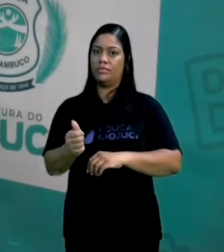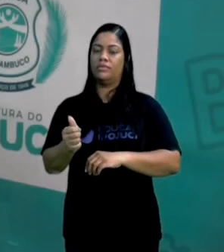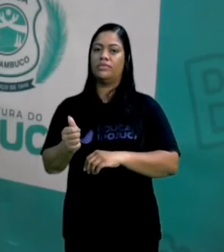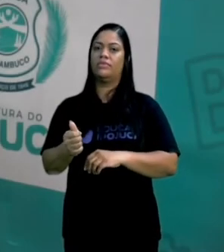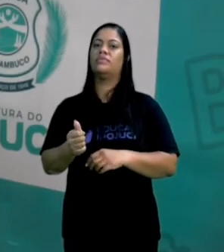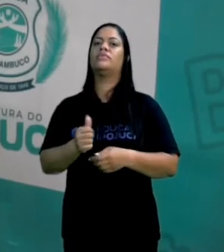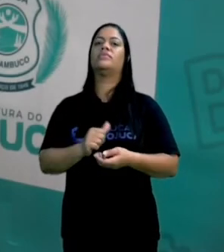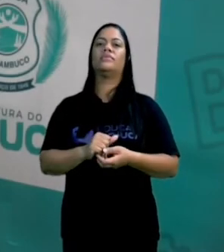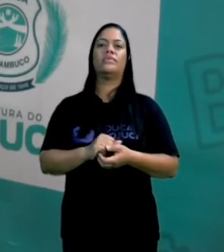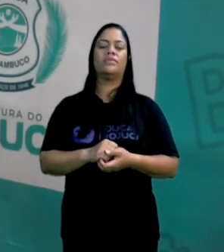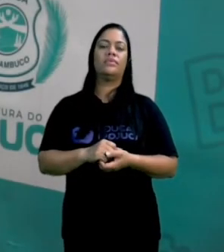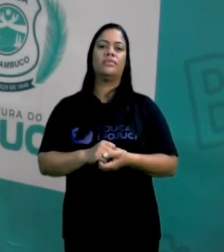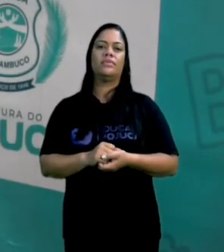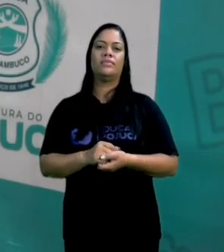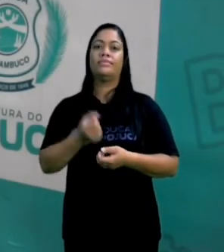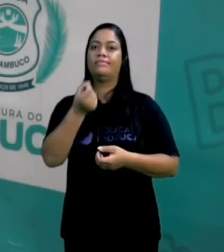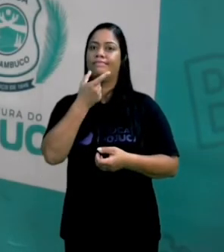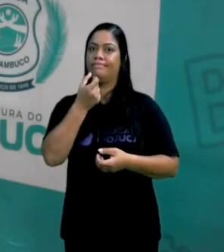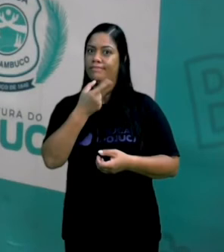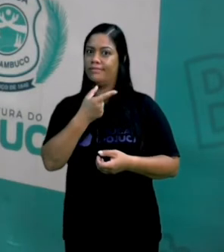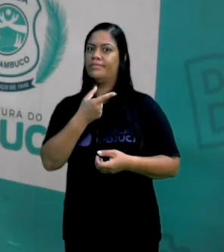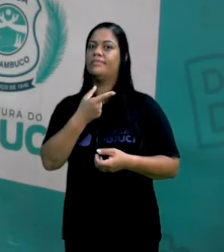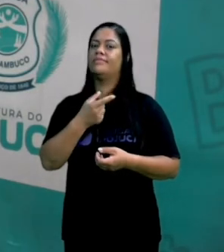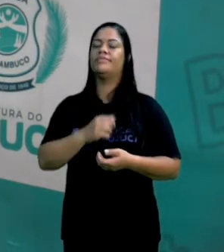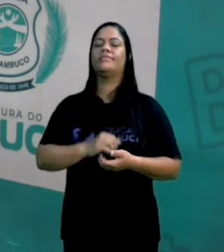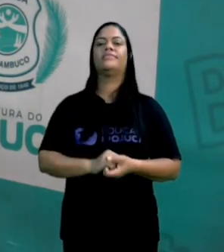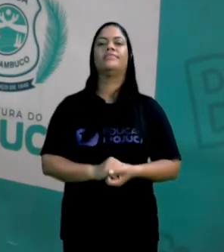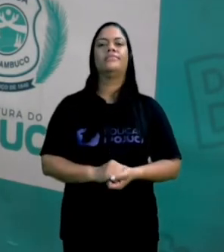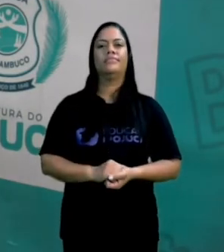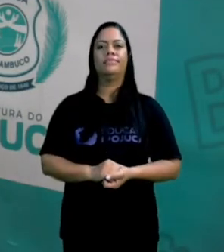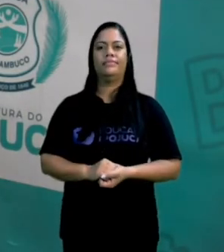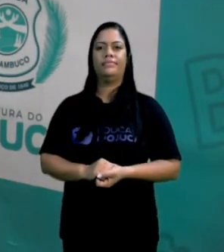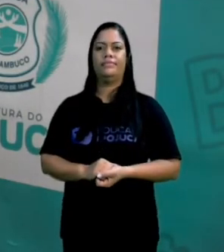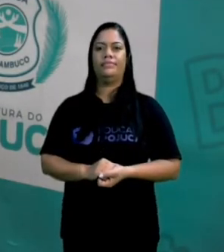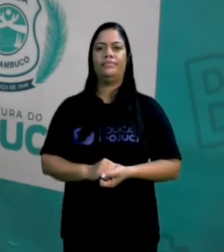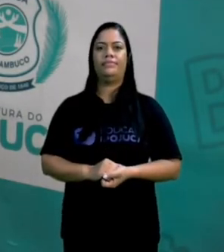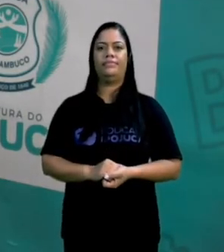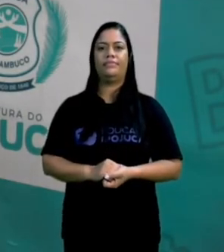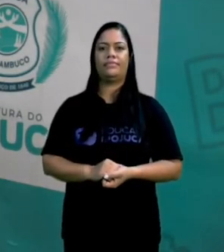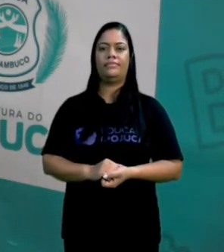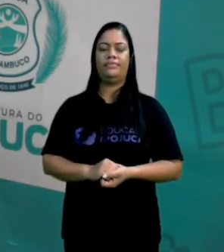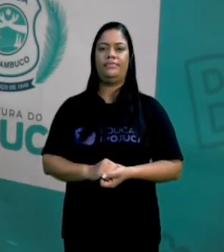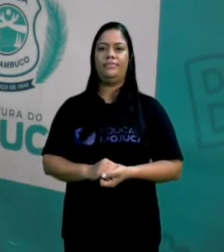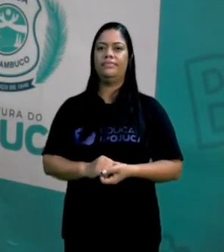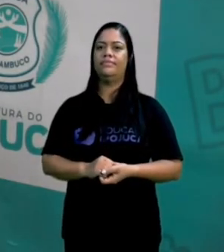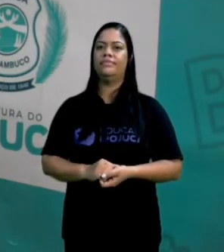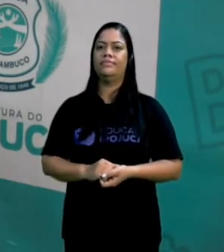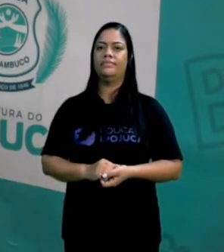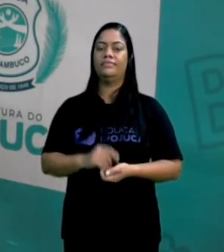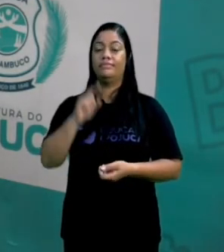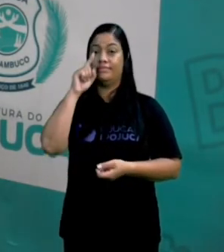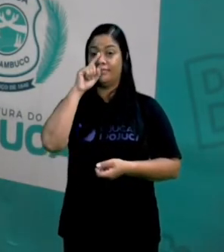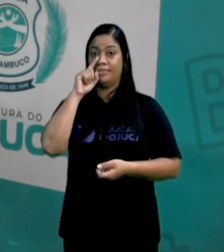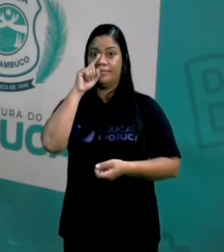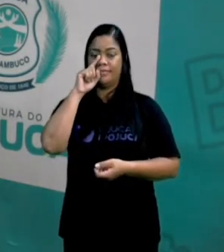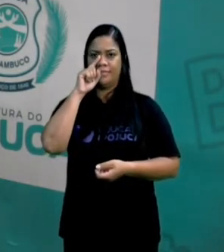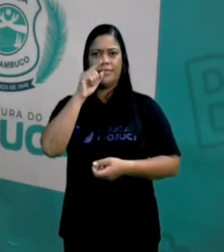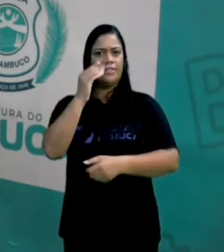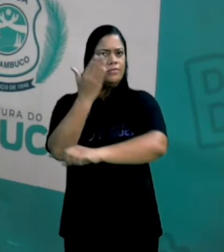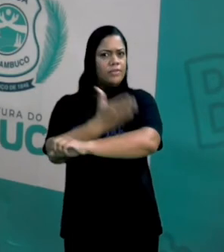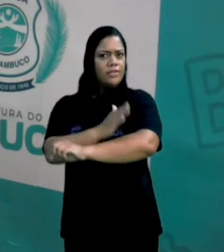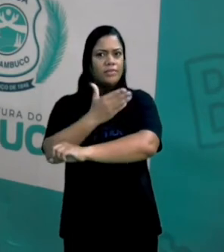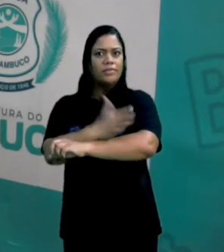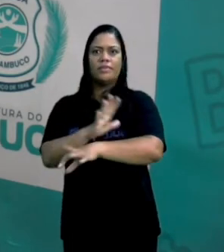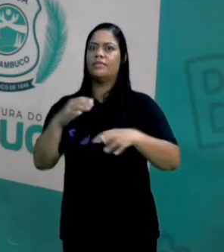utilização de medicamentos, né? Pra que isso ocorra. Então, os riscos do excesso de